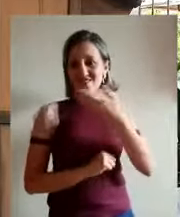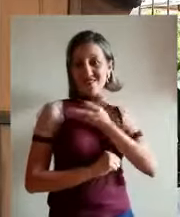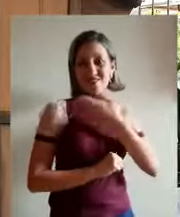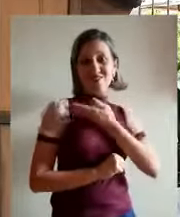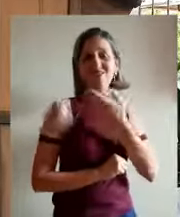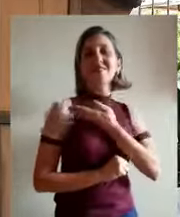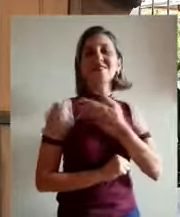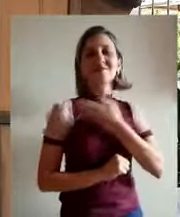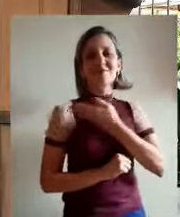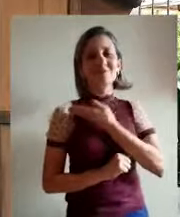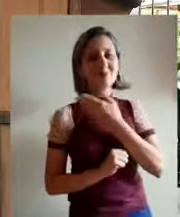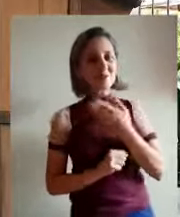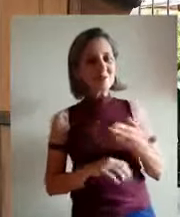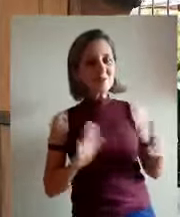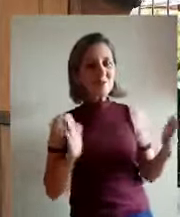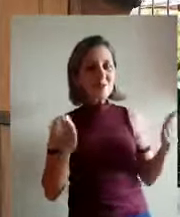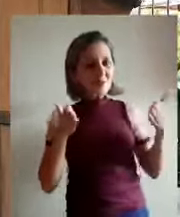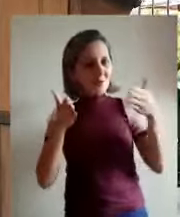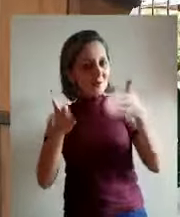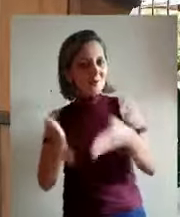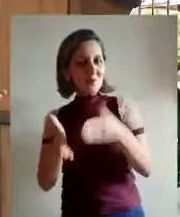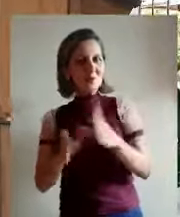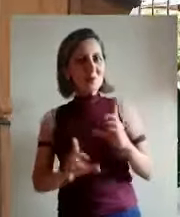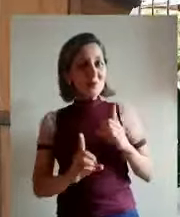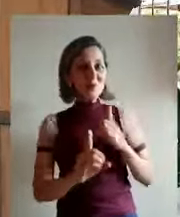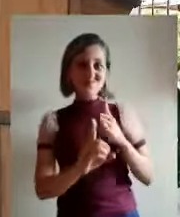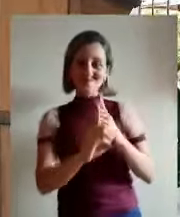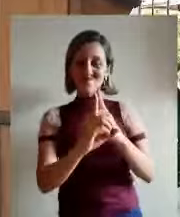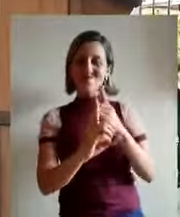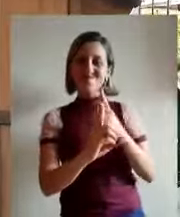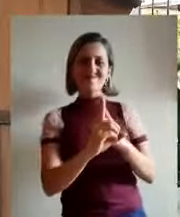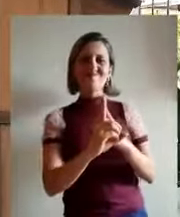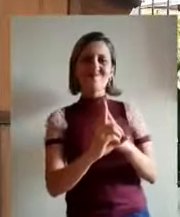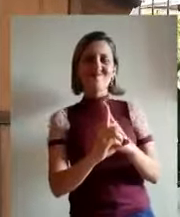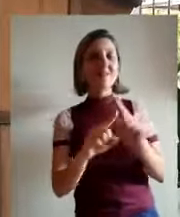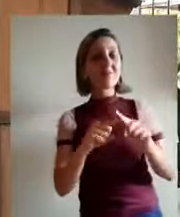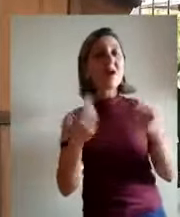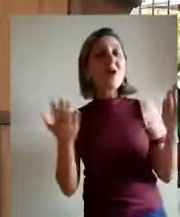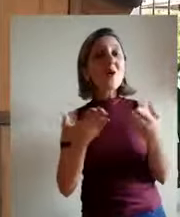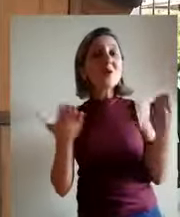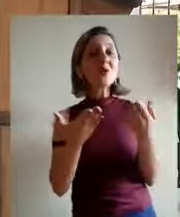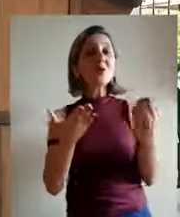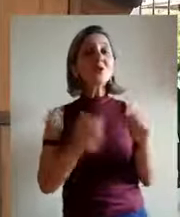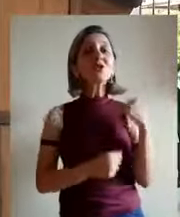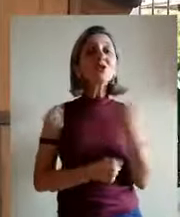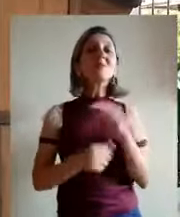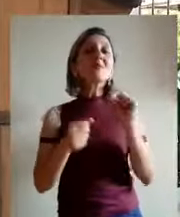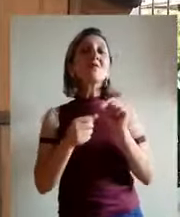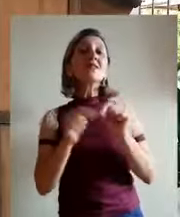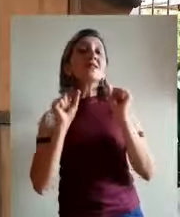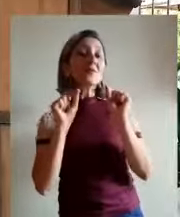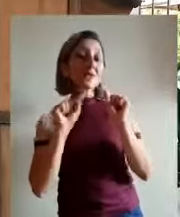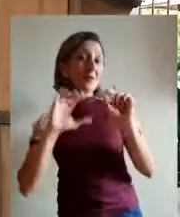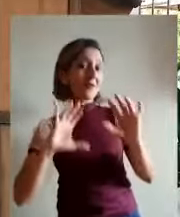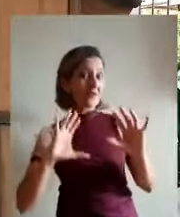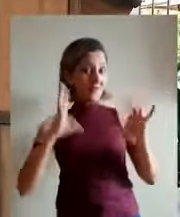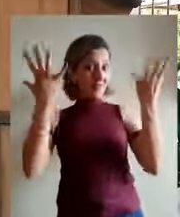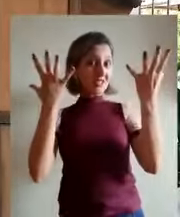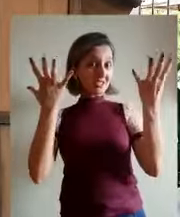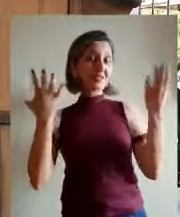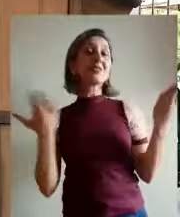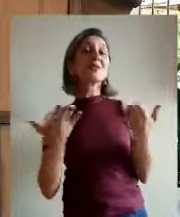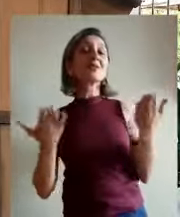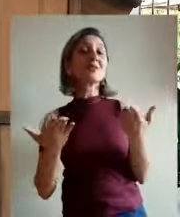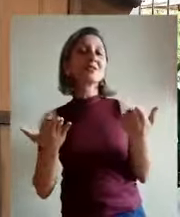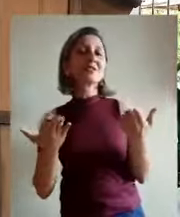amigos! Ai, tá legal, Moquinha, mas o que nós vamos fazer para comemorar esse dia de hoje? Tenho uma ideia! Fala aí!